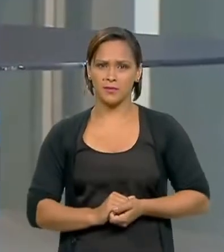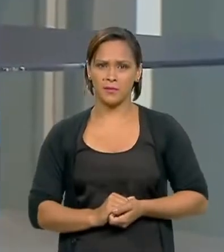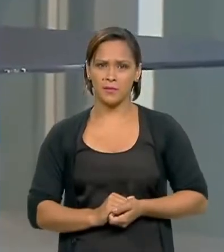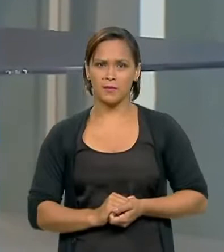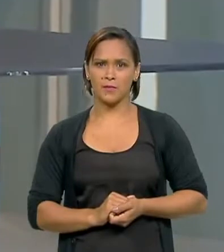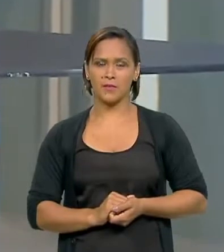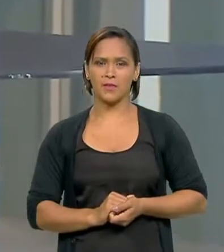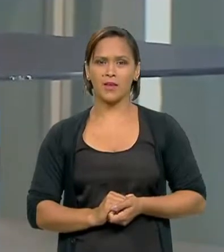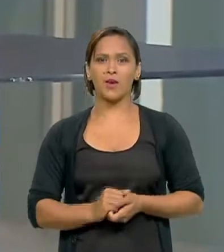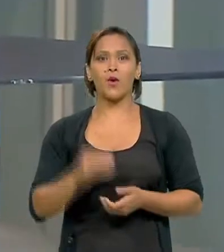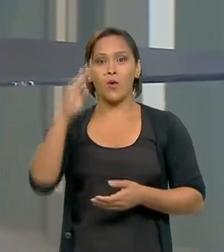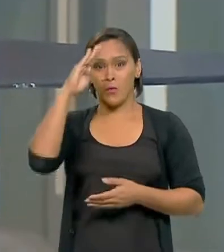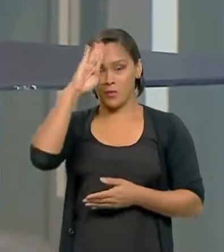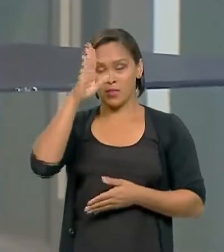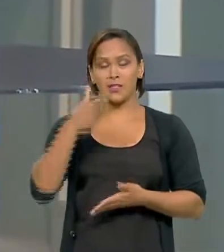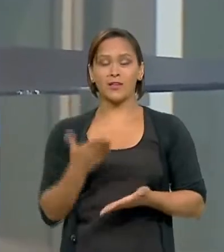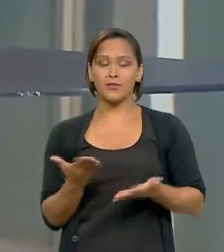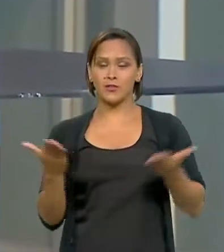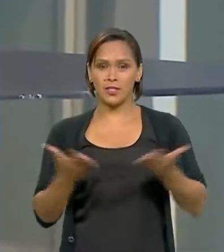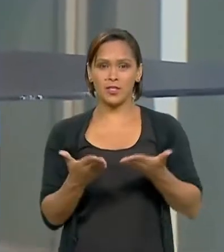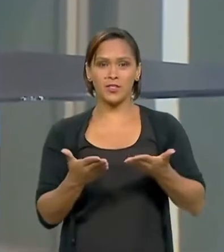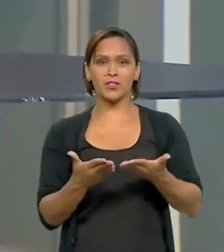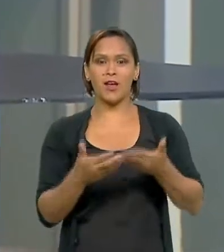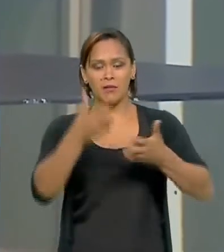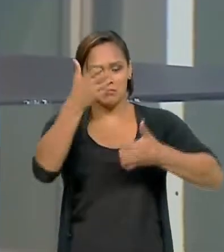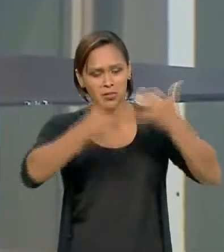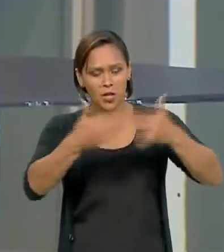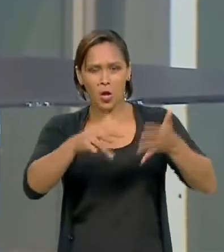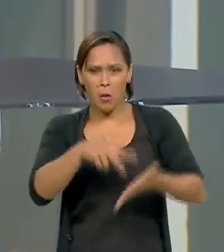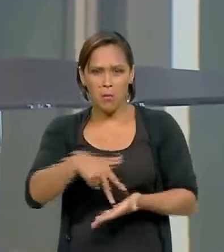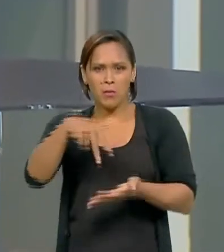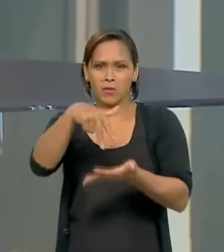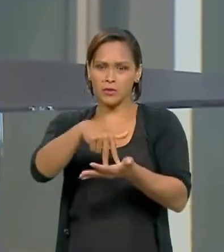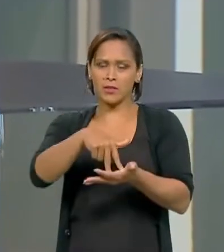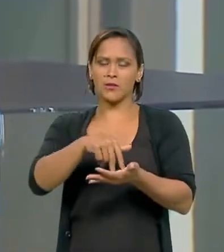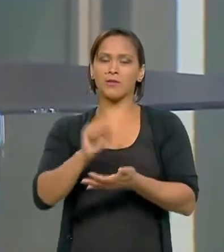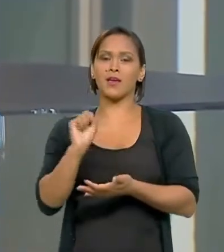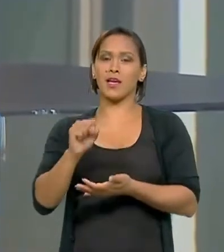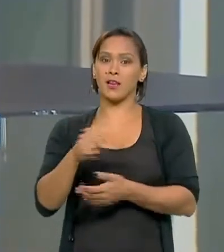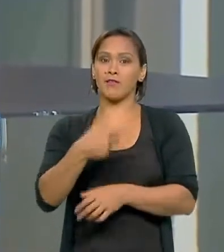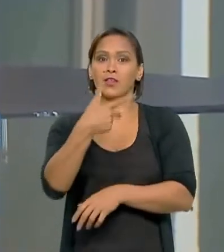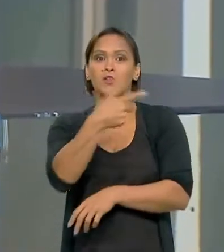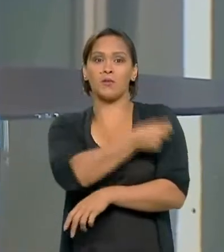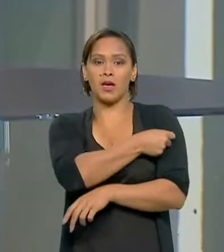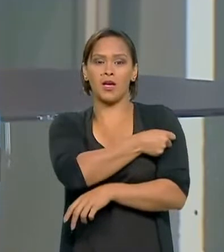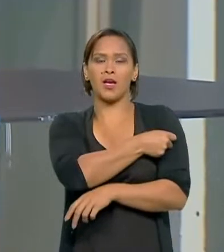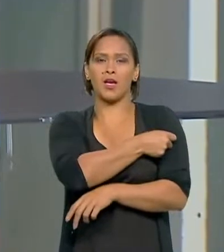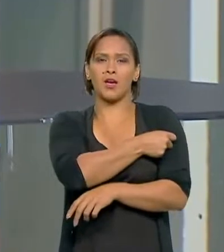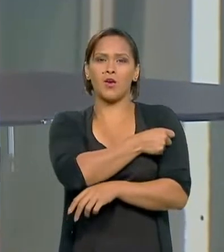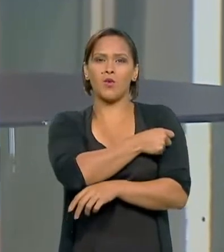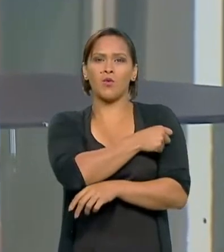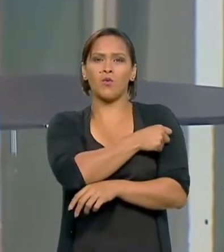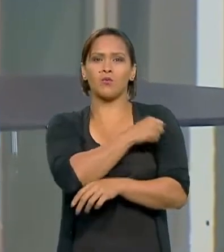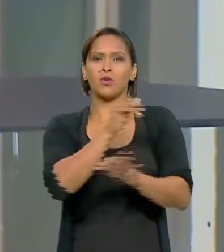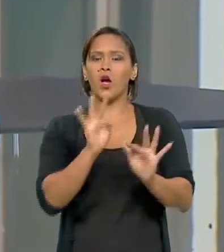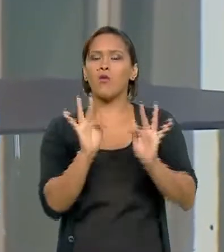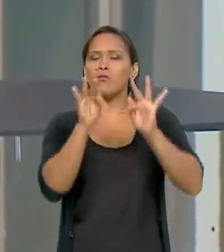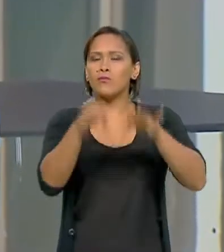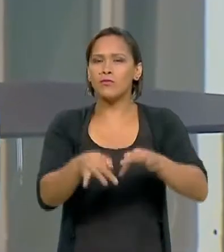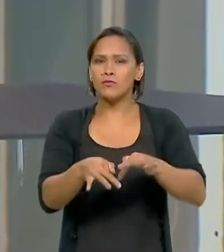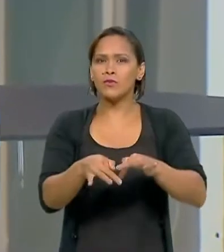presidente já definiu a sua posição em relação à vacina. Ele vai tomar quando o último brasileiro for vacinado.